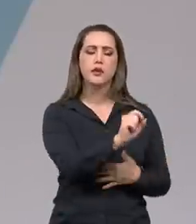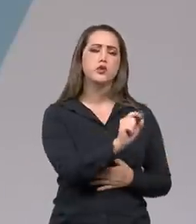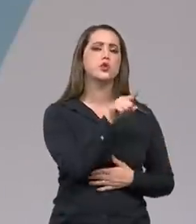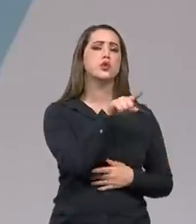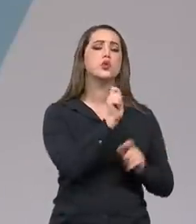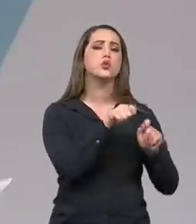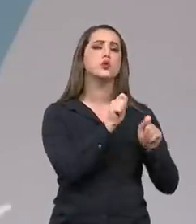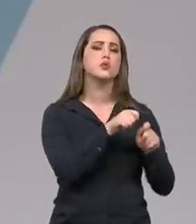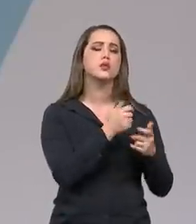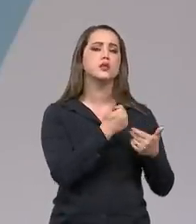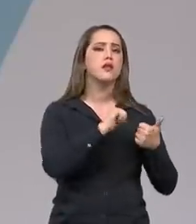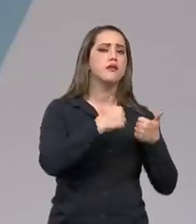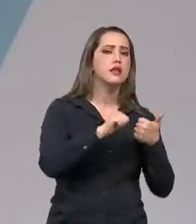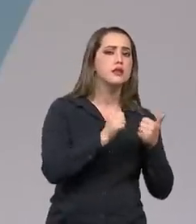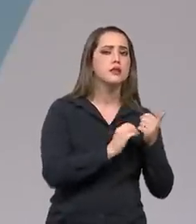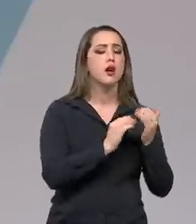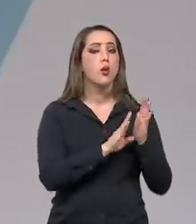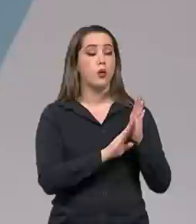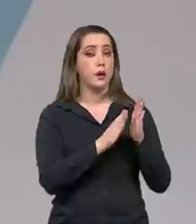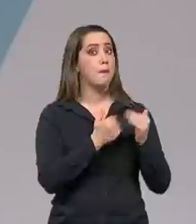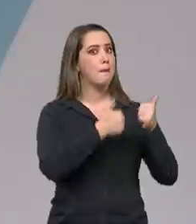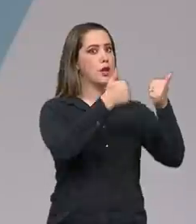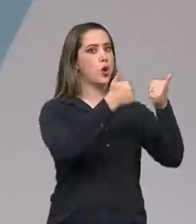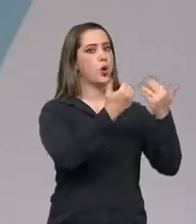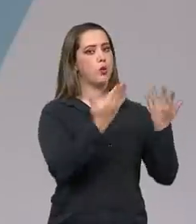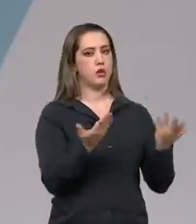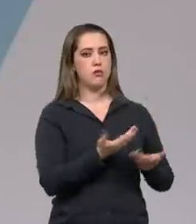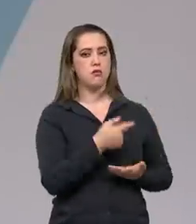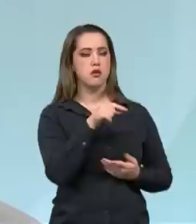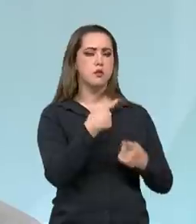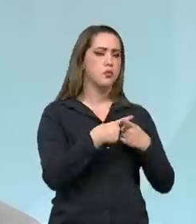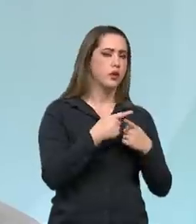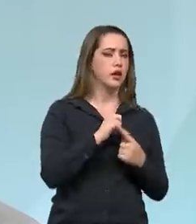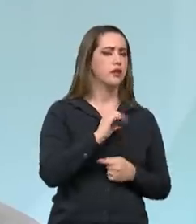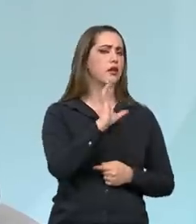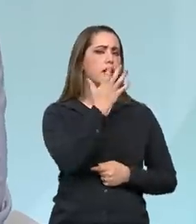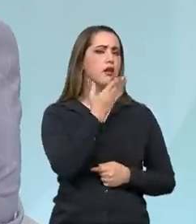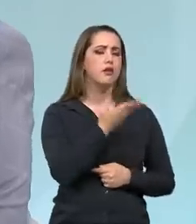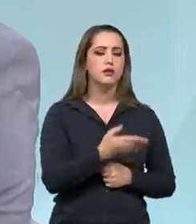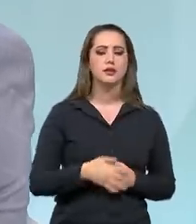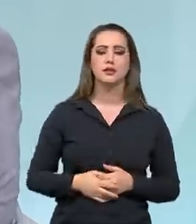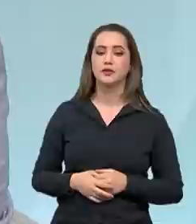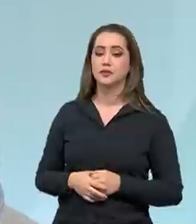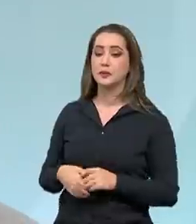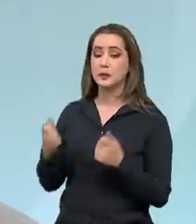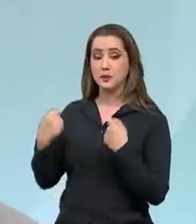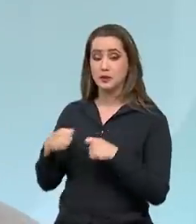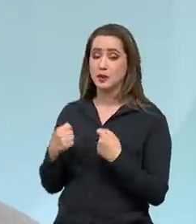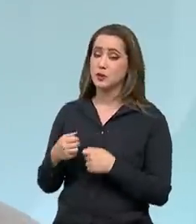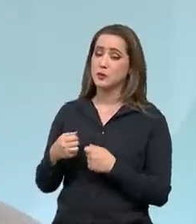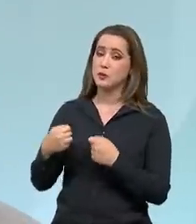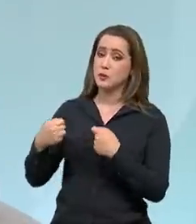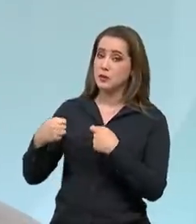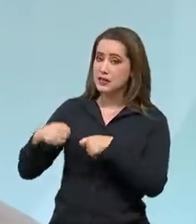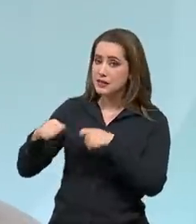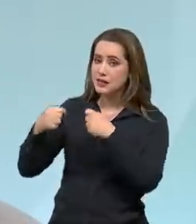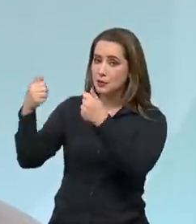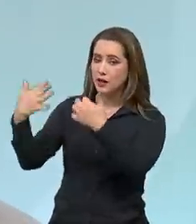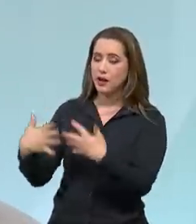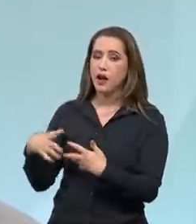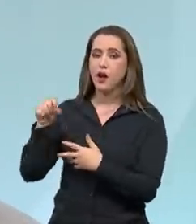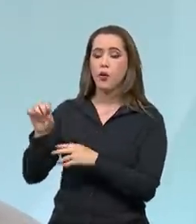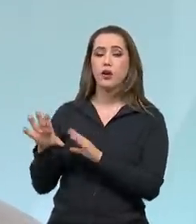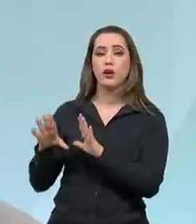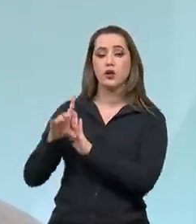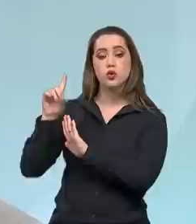foi essa revisão para cima e por que ela aconteceu. Primeiro, tem que dar os créditos. Nós temos uma diretoria de macroeconomia,